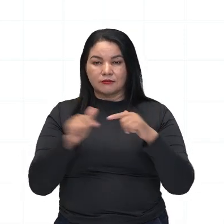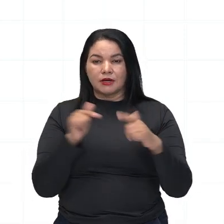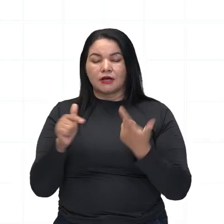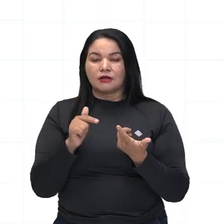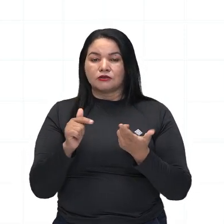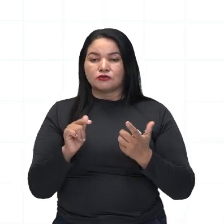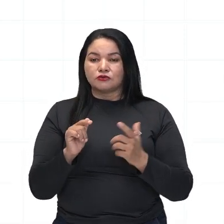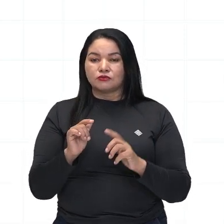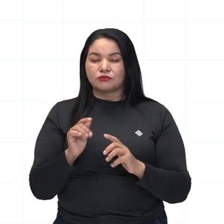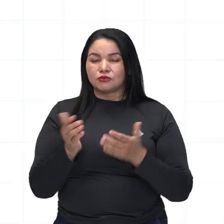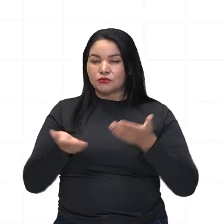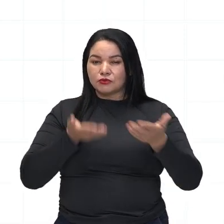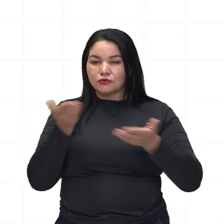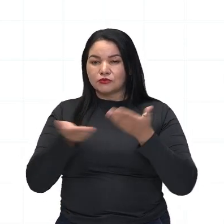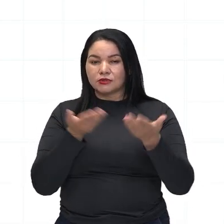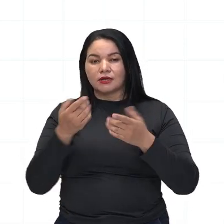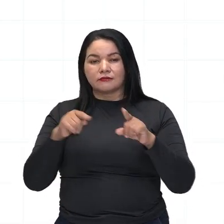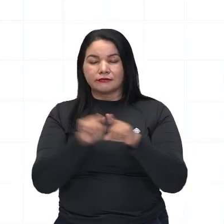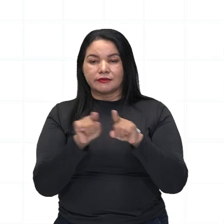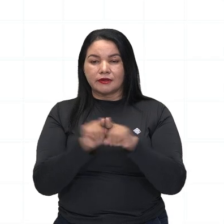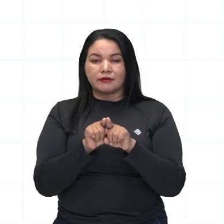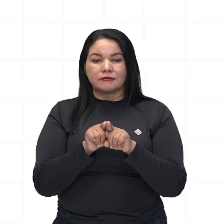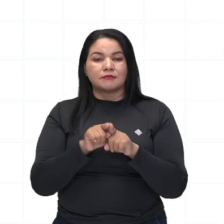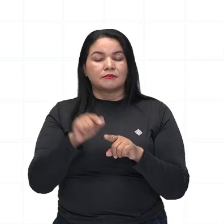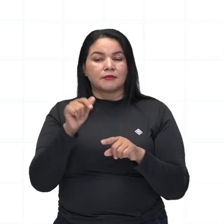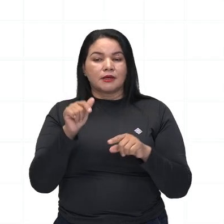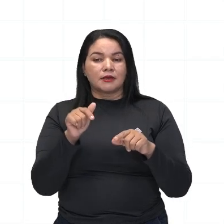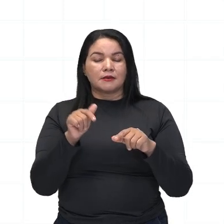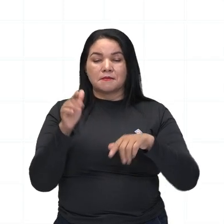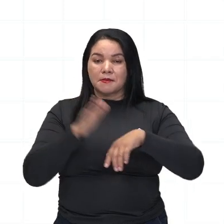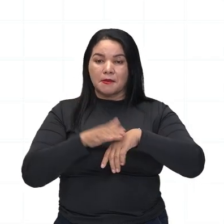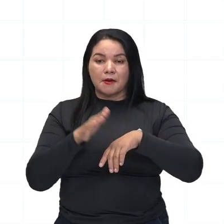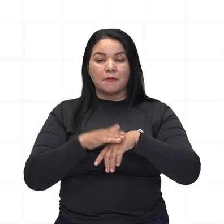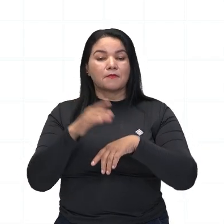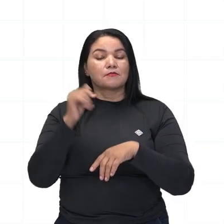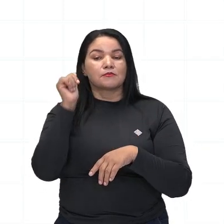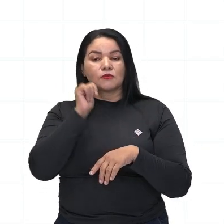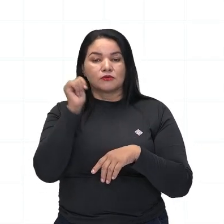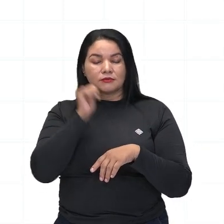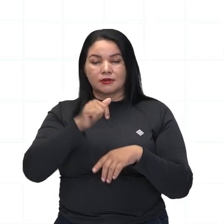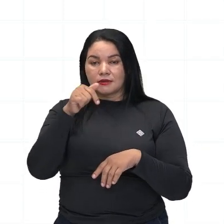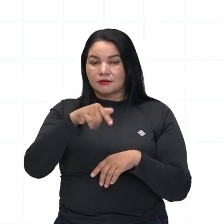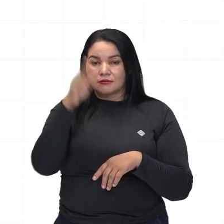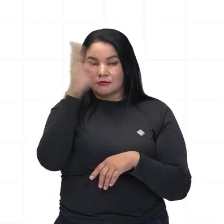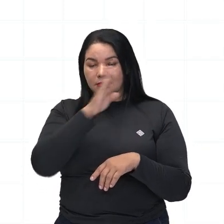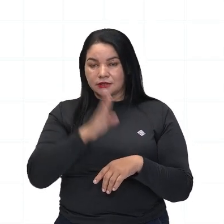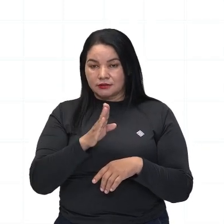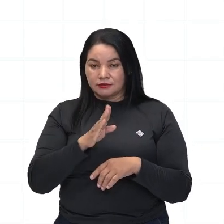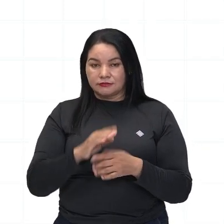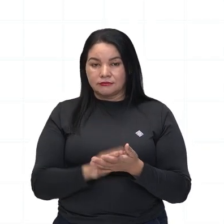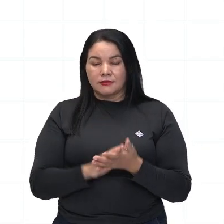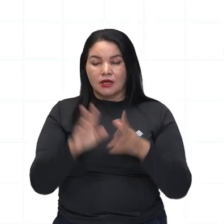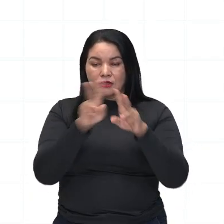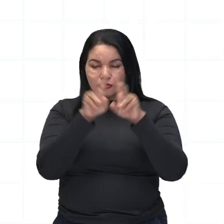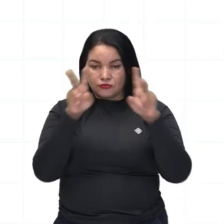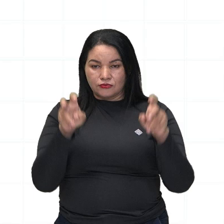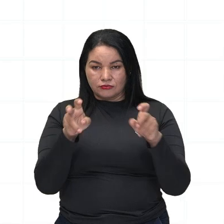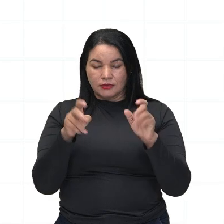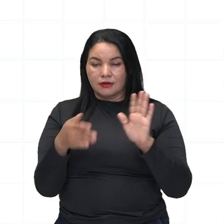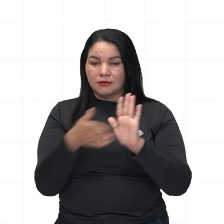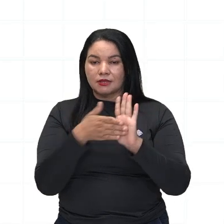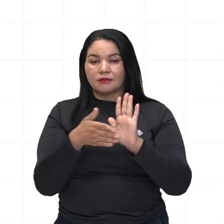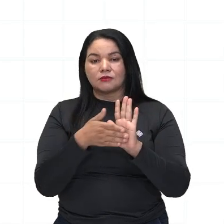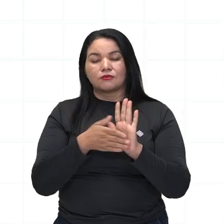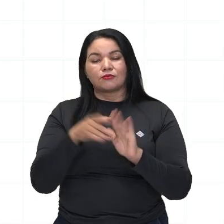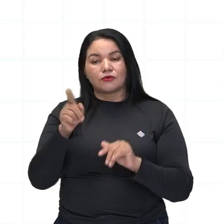realizado pela mulher no Brasil. Então, o tema dessa proposta de redação de 2023 foi